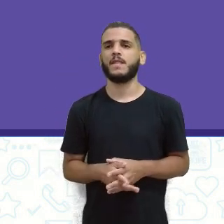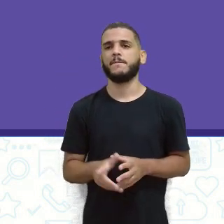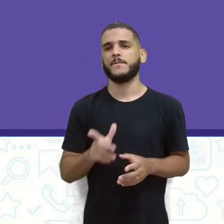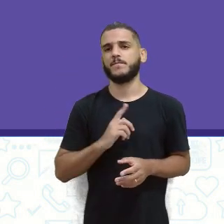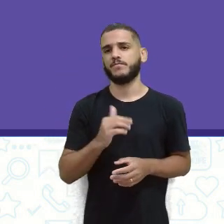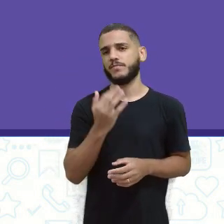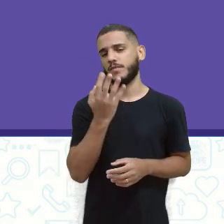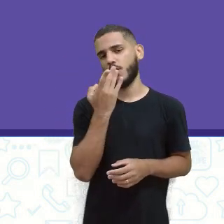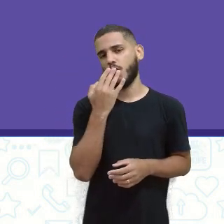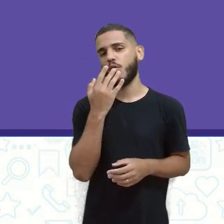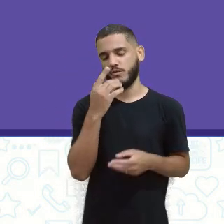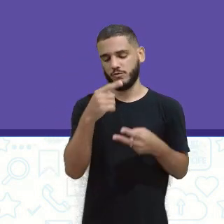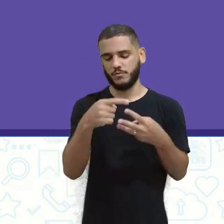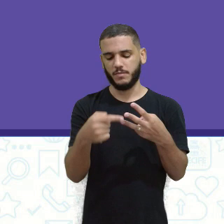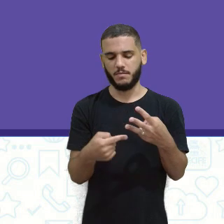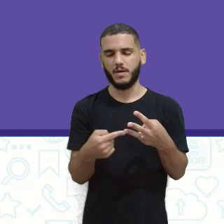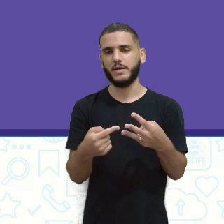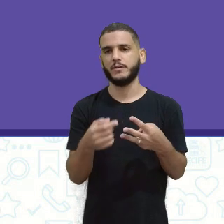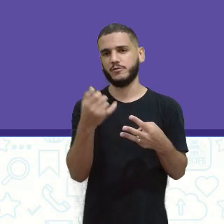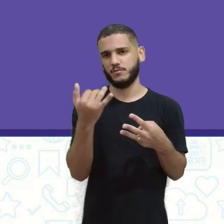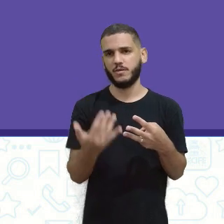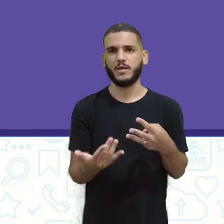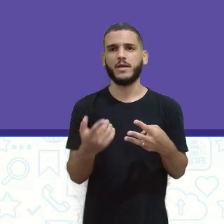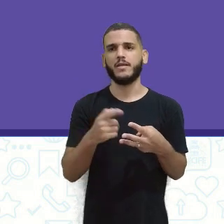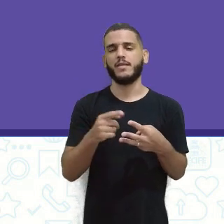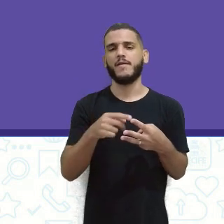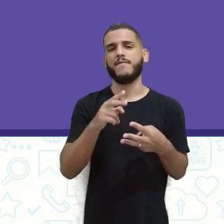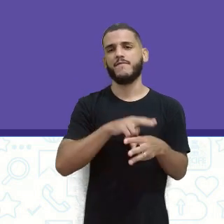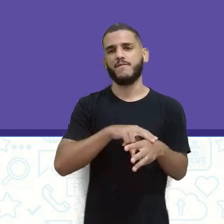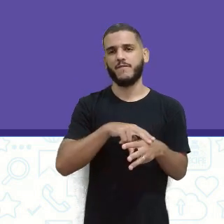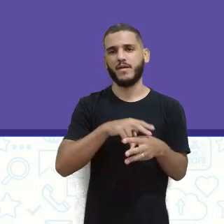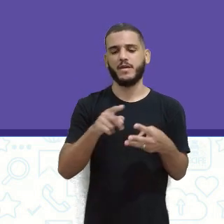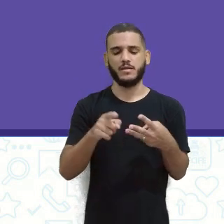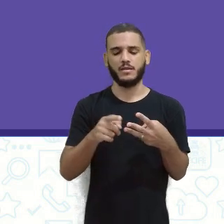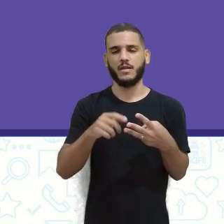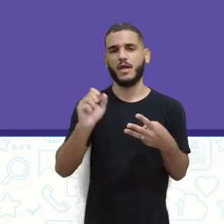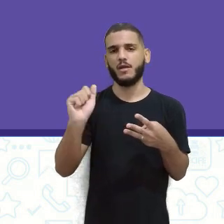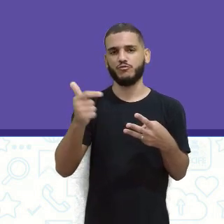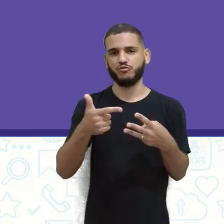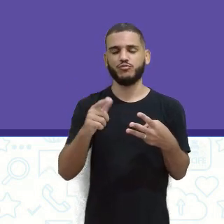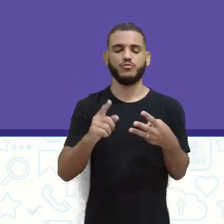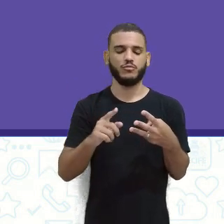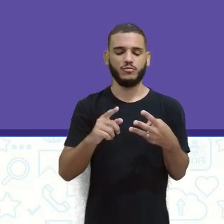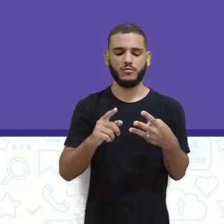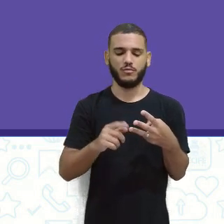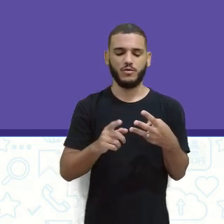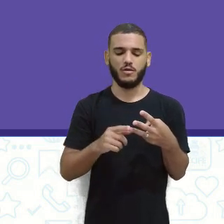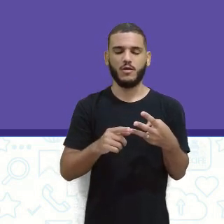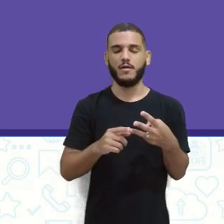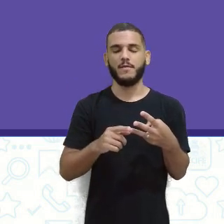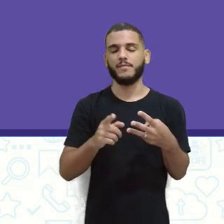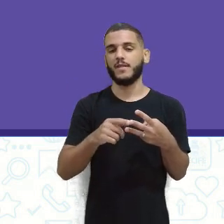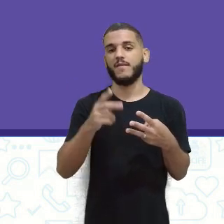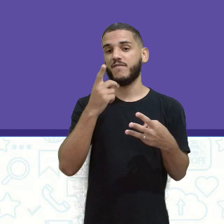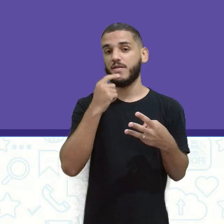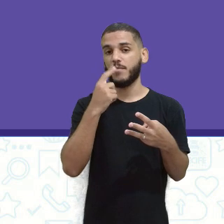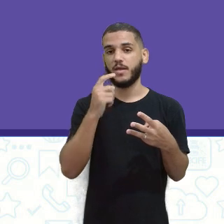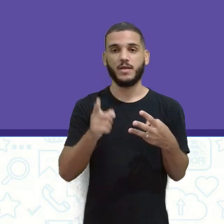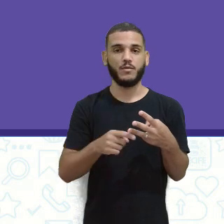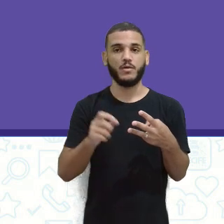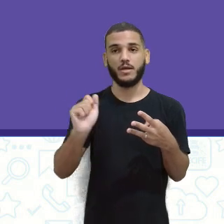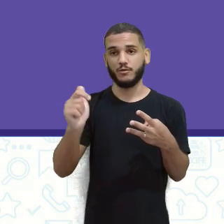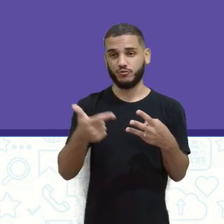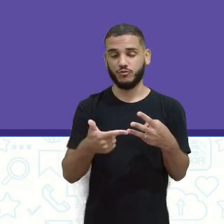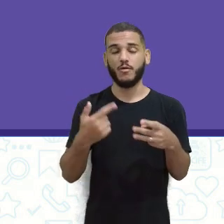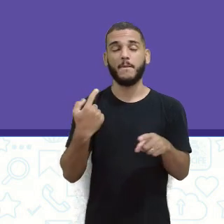primárias aí pra gente ter uma noção, mas é isso que vai acontecer. Se o prato é branco, então ele vai refletir todas as cores. Porque todas as cores